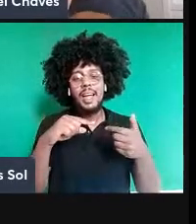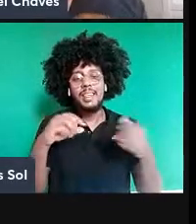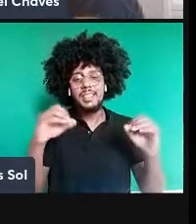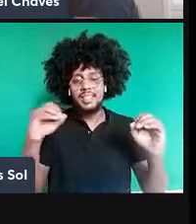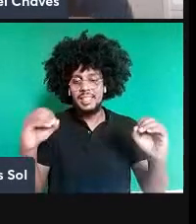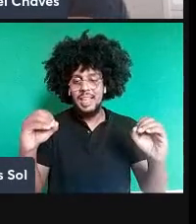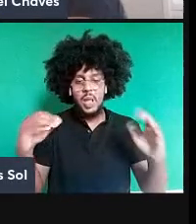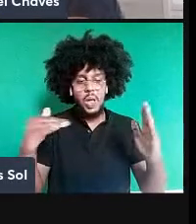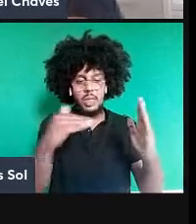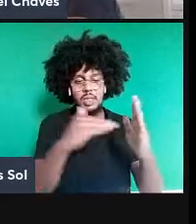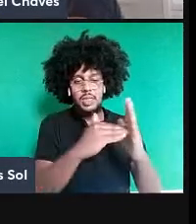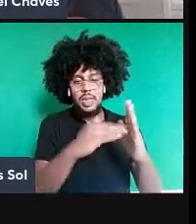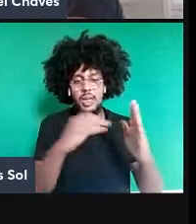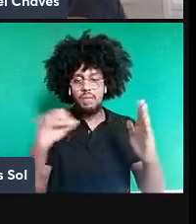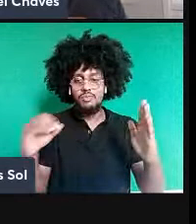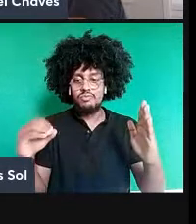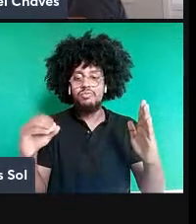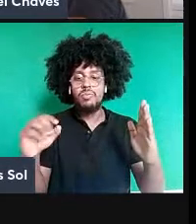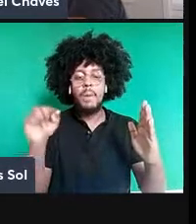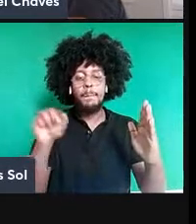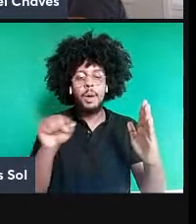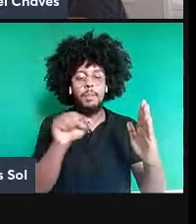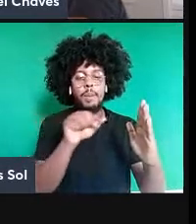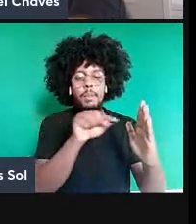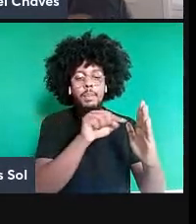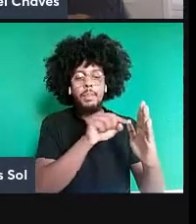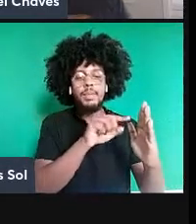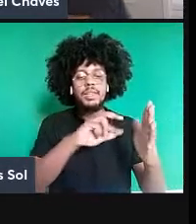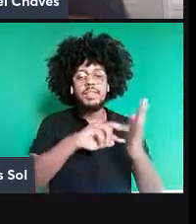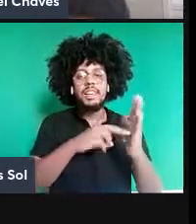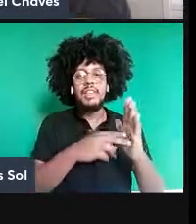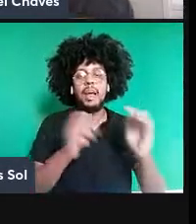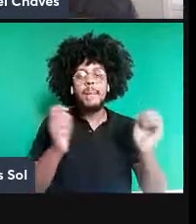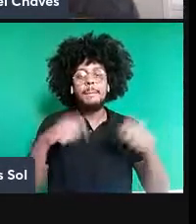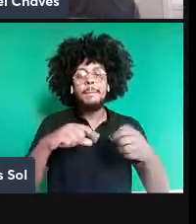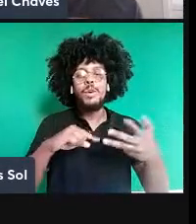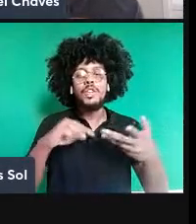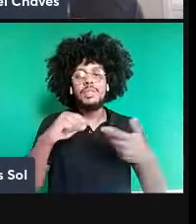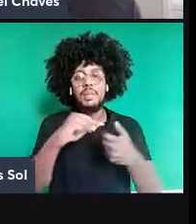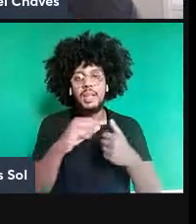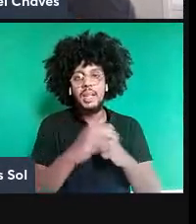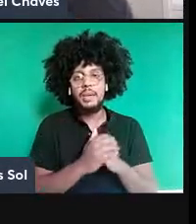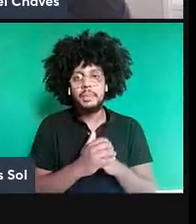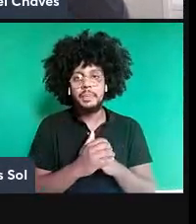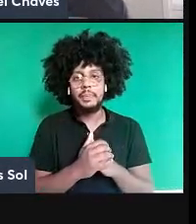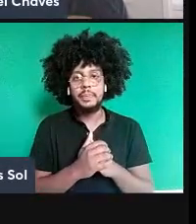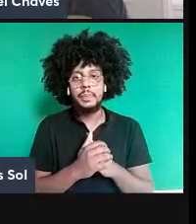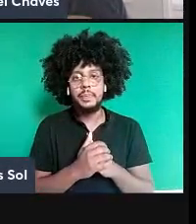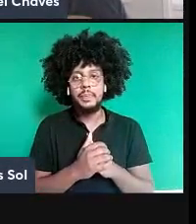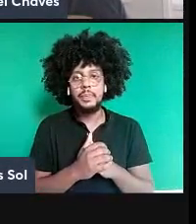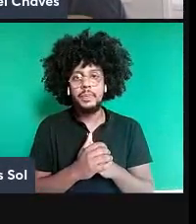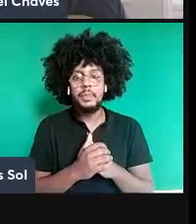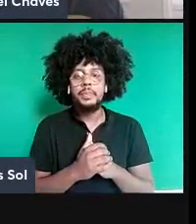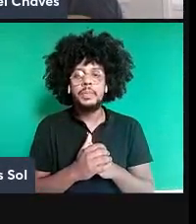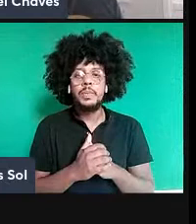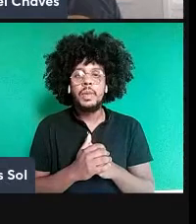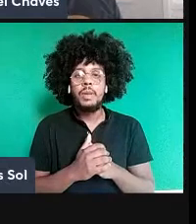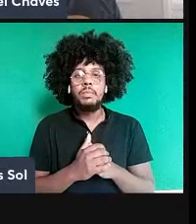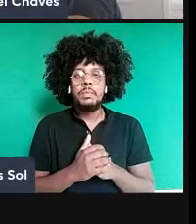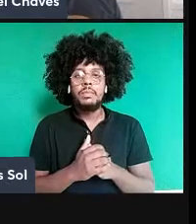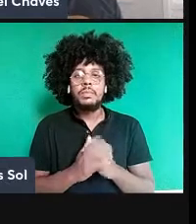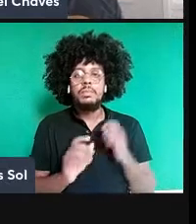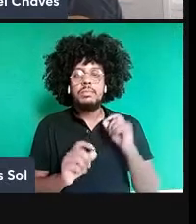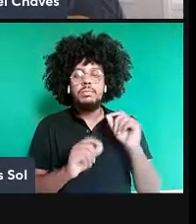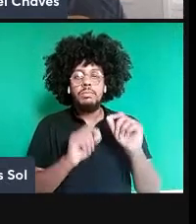a superposição me diz que o qubit é zero e um ao mesmo tempo. Não tem nada disso. O que o princípio da